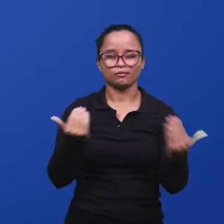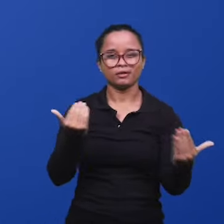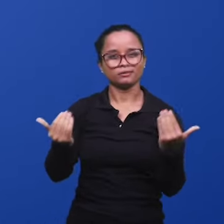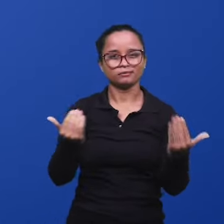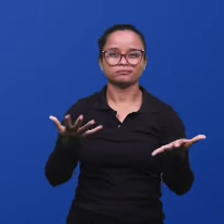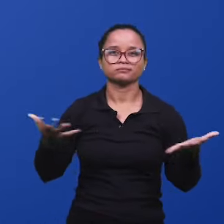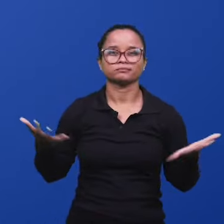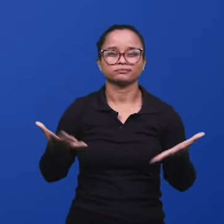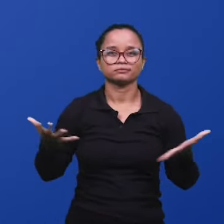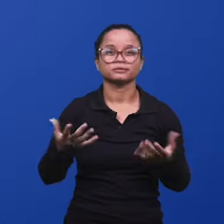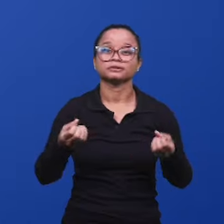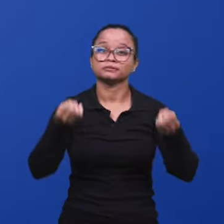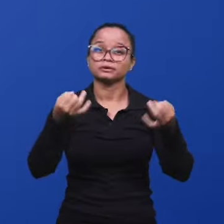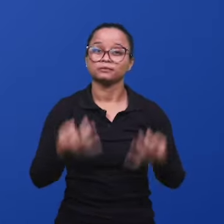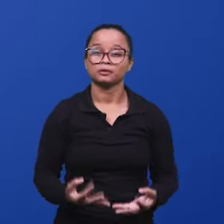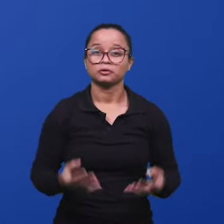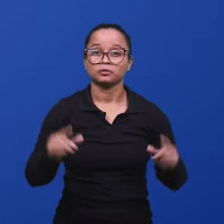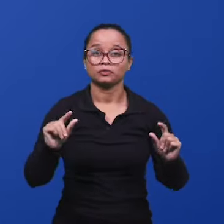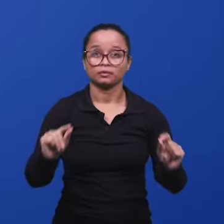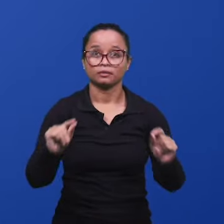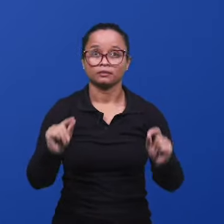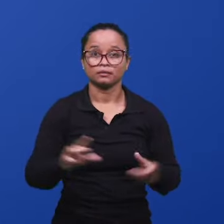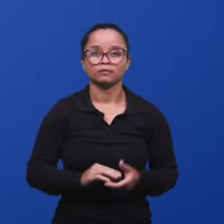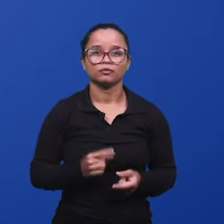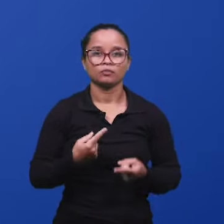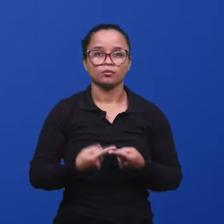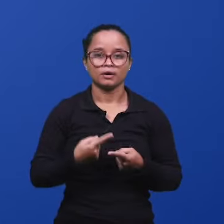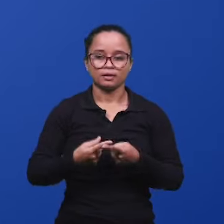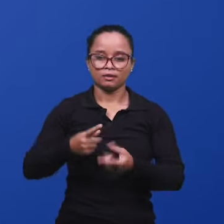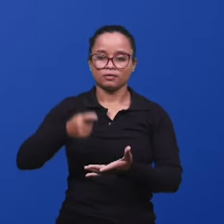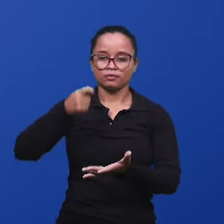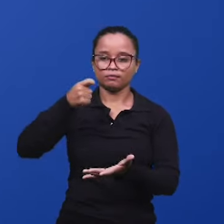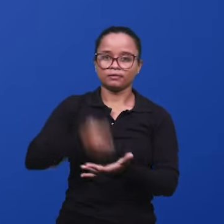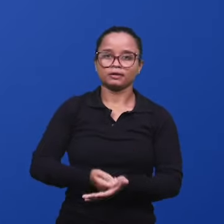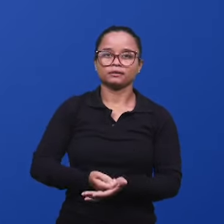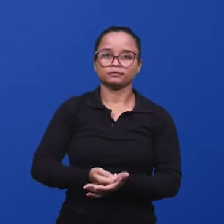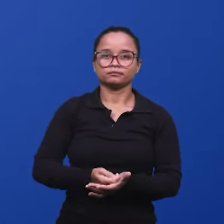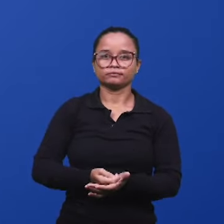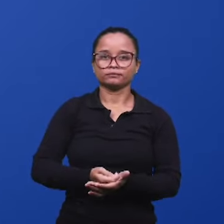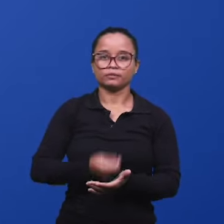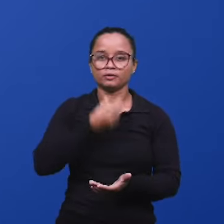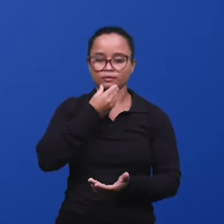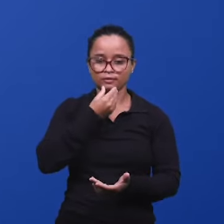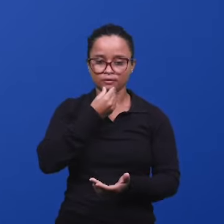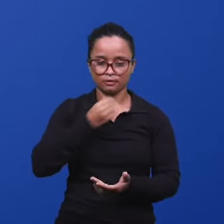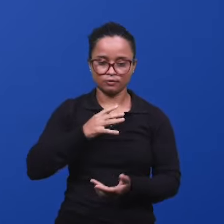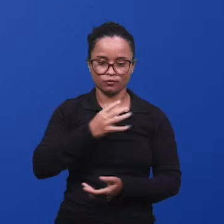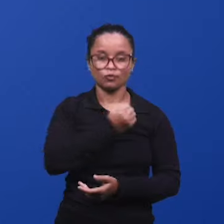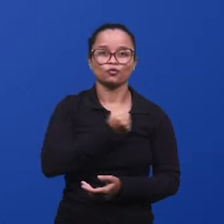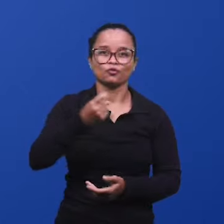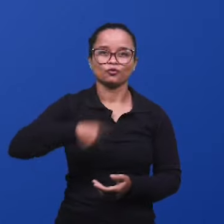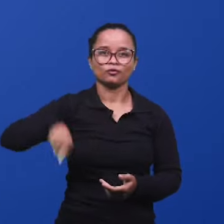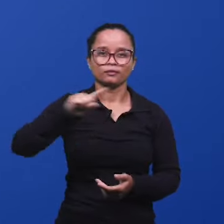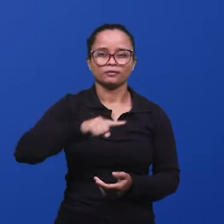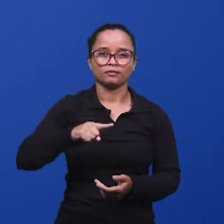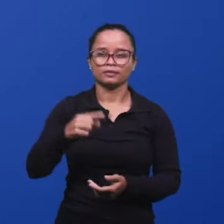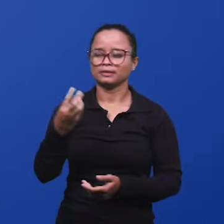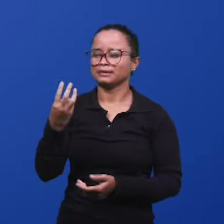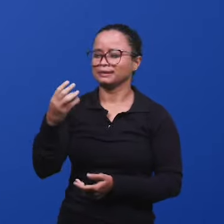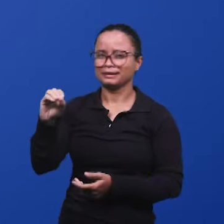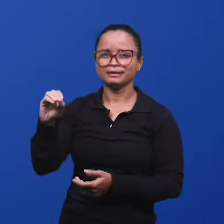paralelo com a respeito do preço que pagaram pelo nosso salvador, trinta moedas de prata,